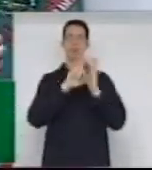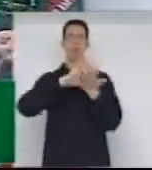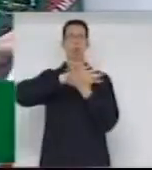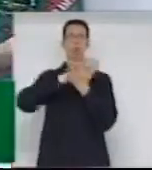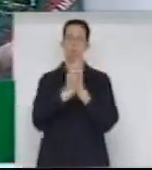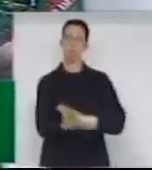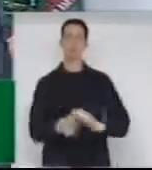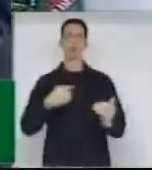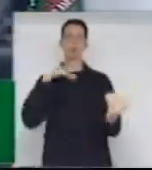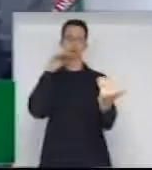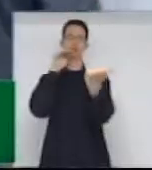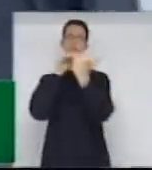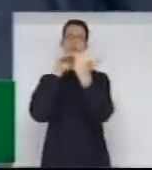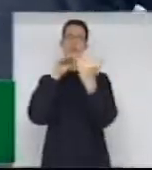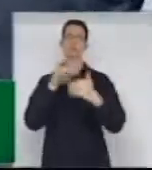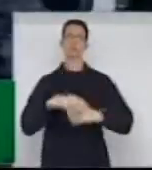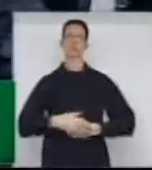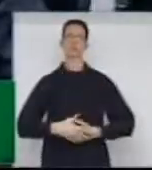isso. Obrigado. Obrigado.